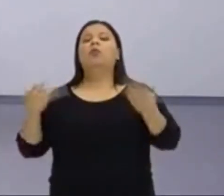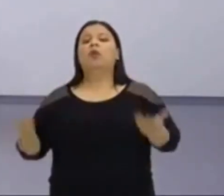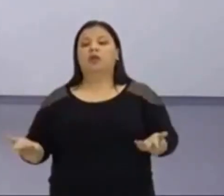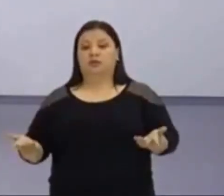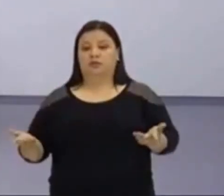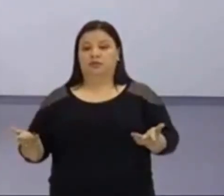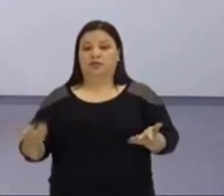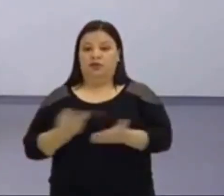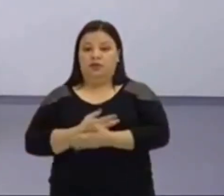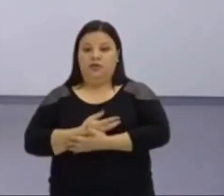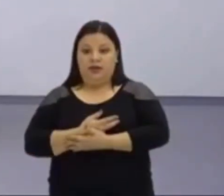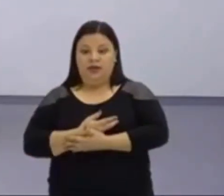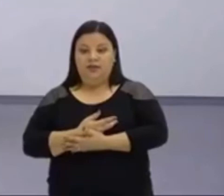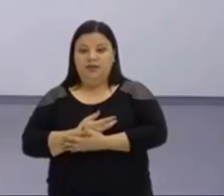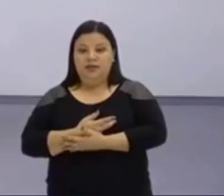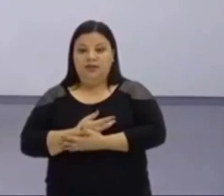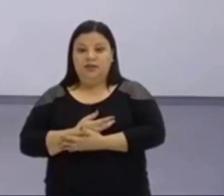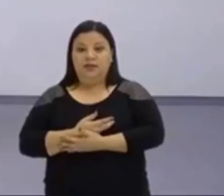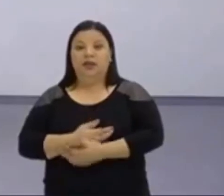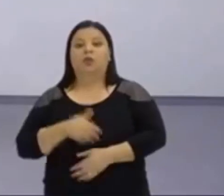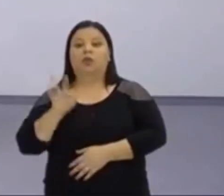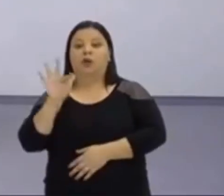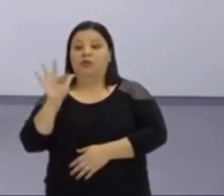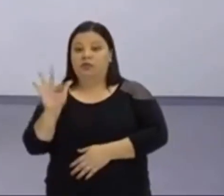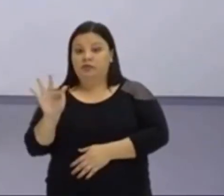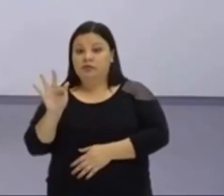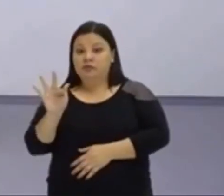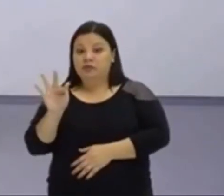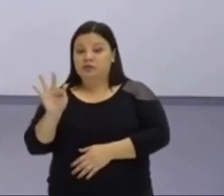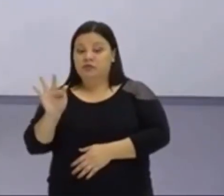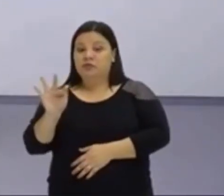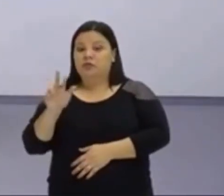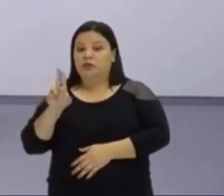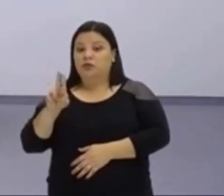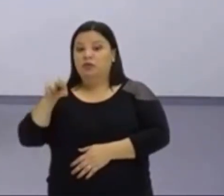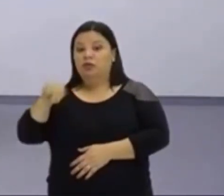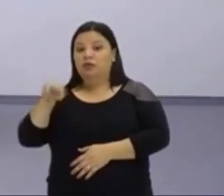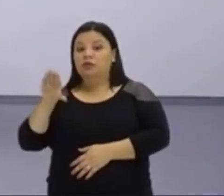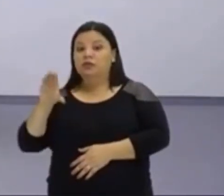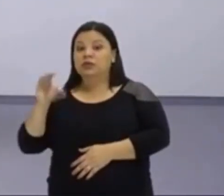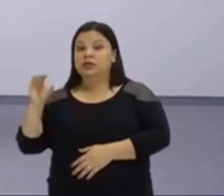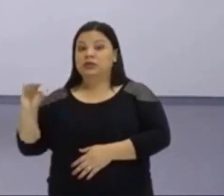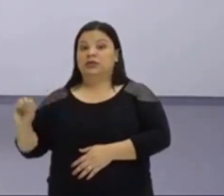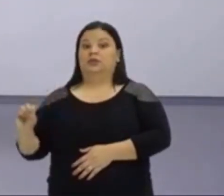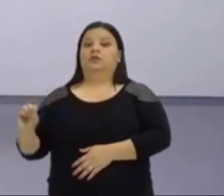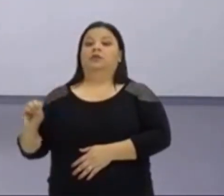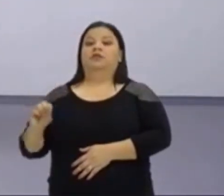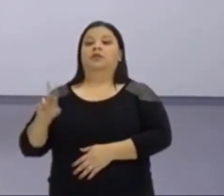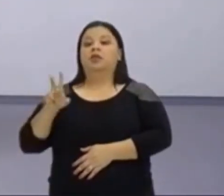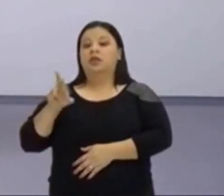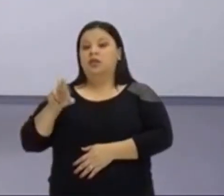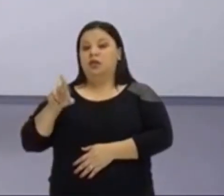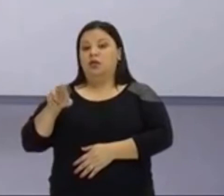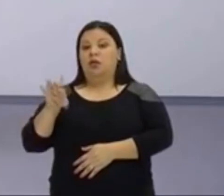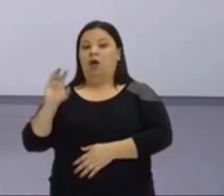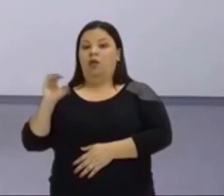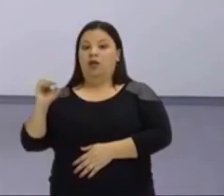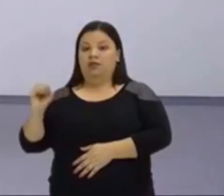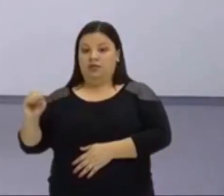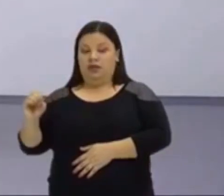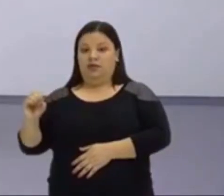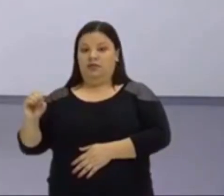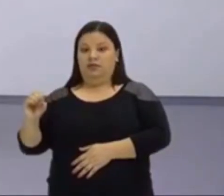Isso, defino a função afim. F de x igual a zero. Então, nesse caso, vai virar uma equação. A função do segundo grau vira uma